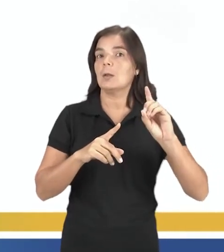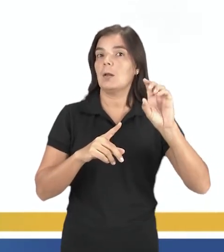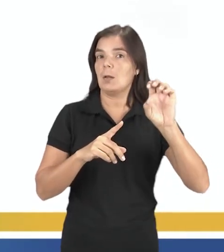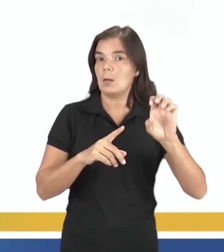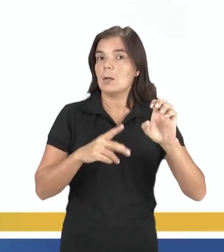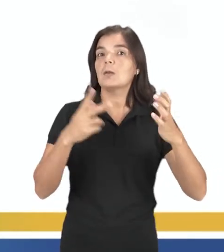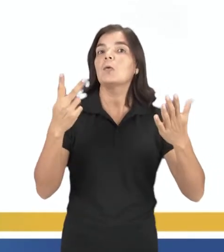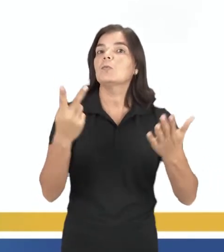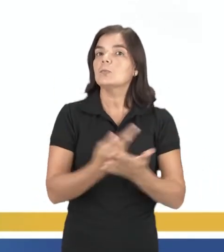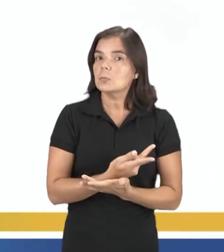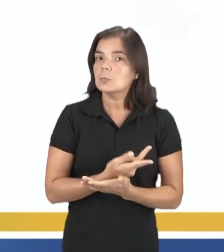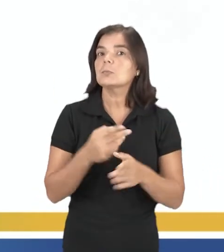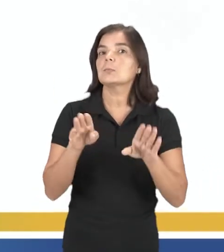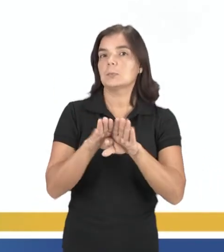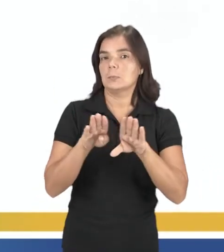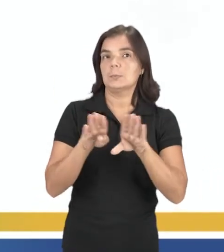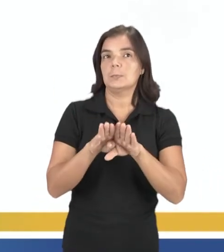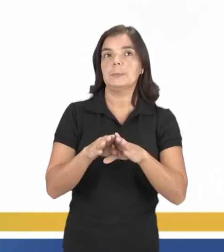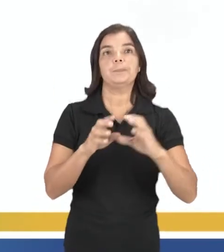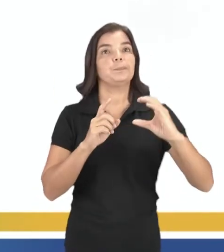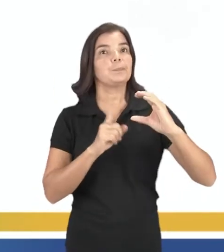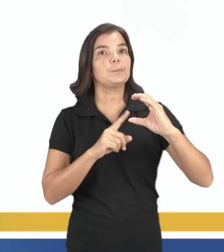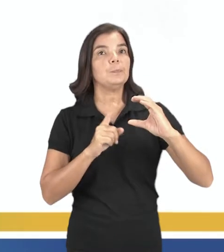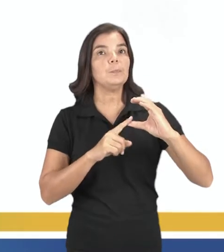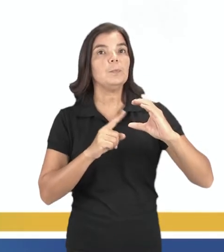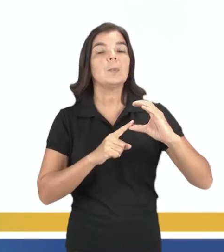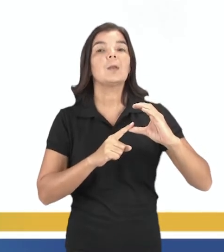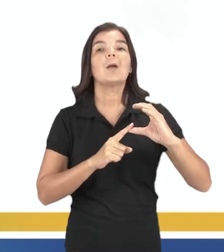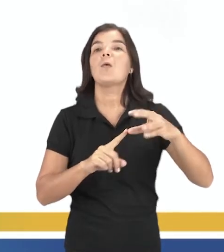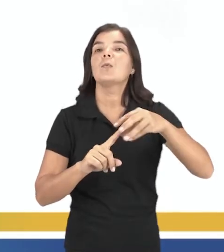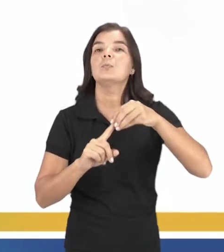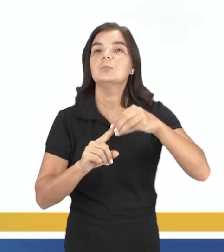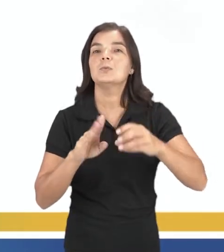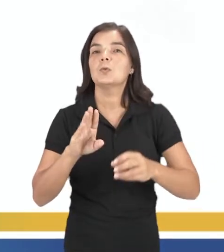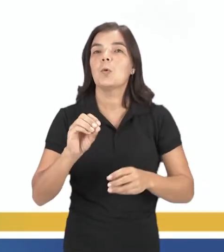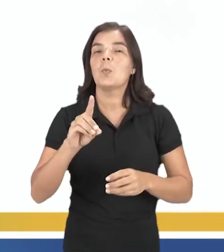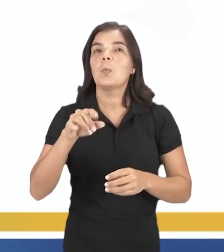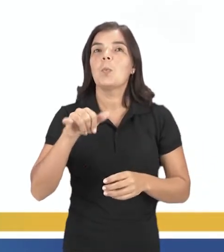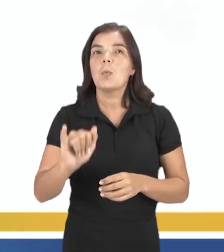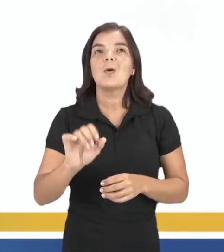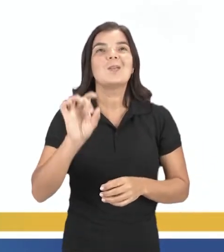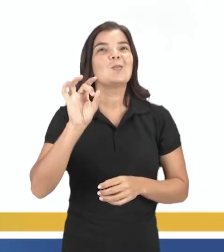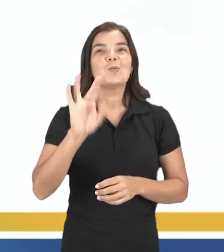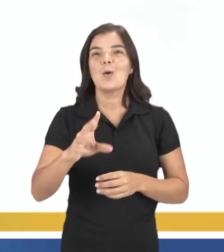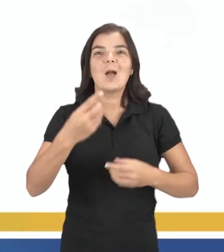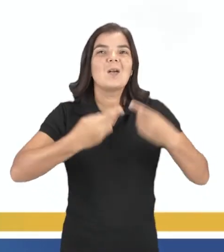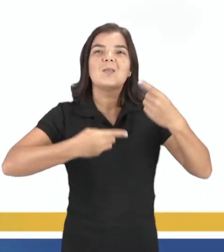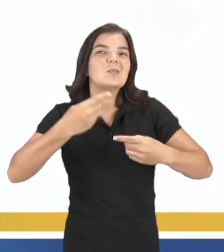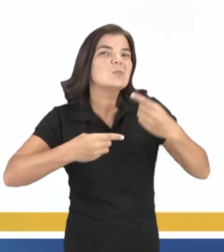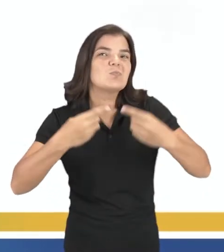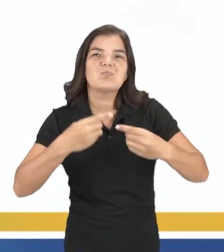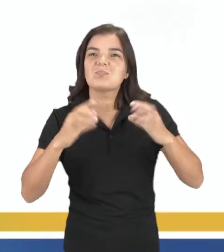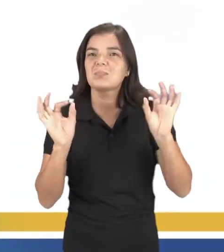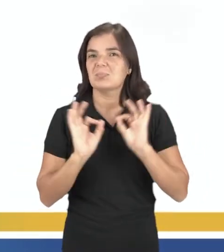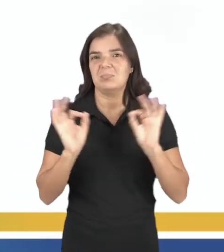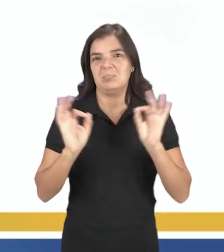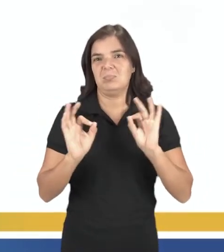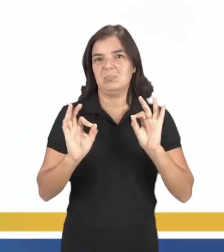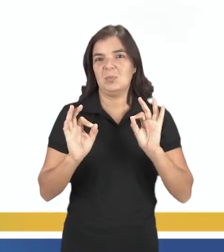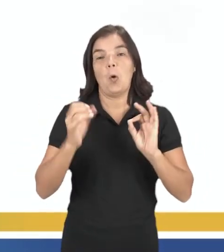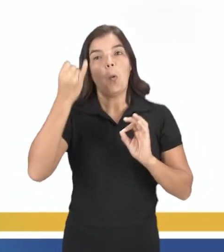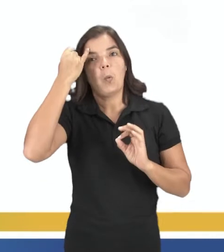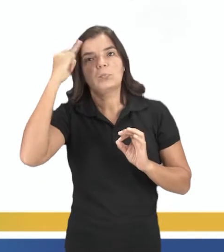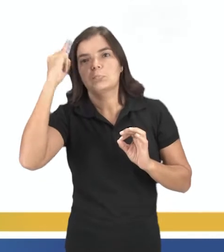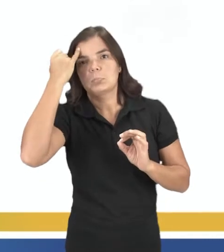letra E, que são incorretas. A letra C por quê? Porque a intenção da body art não é discutir políticas e talvez